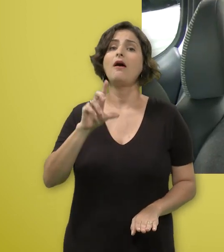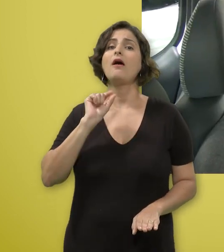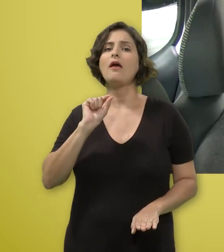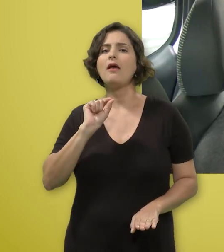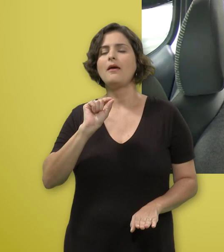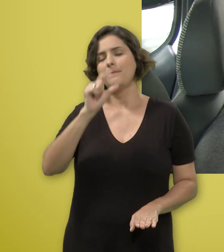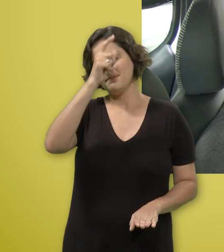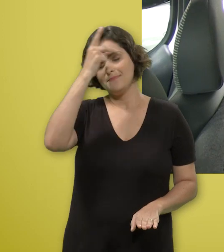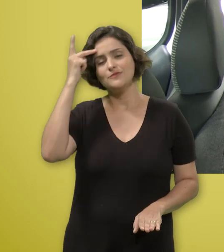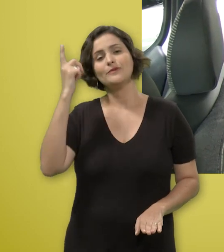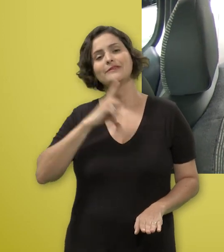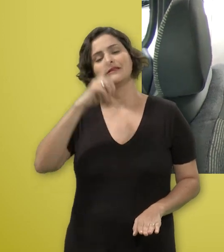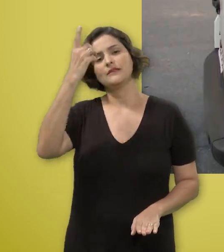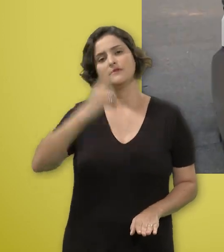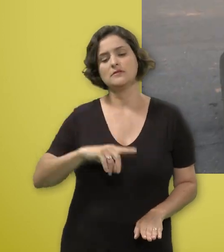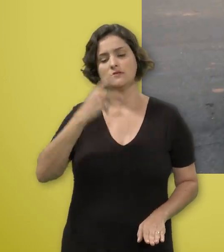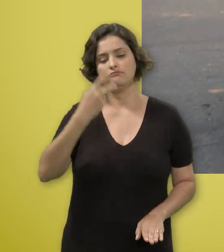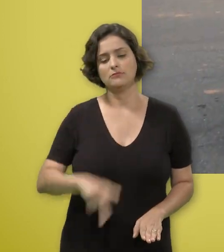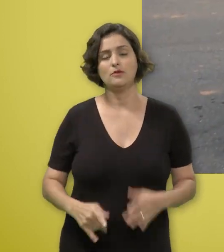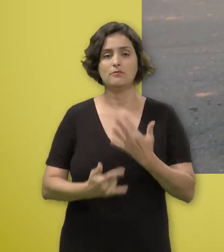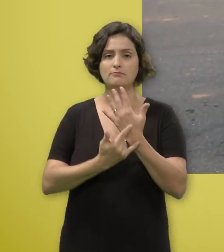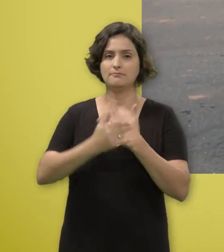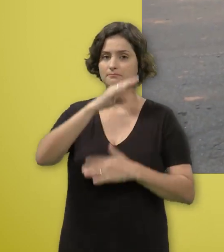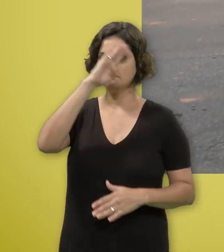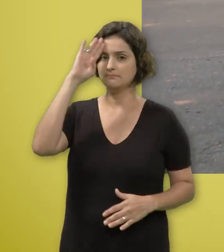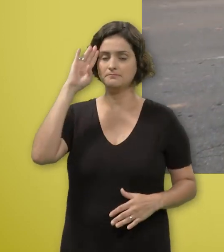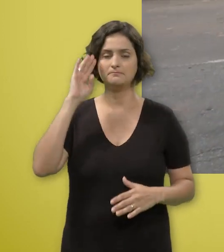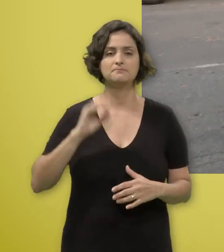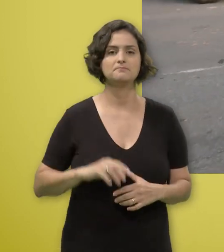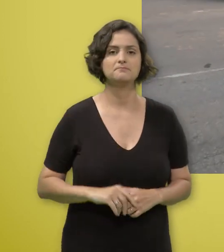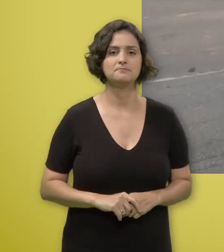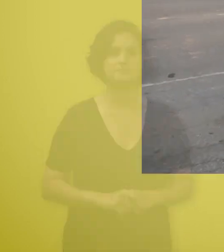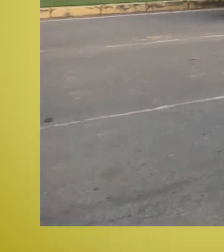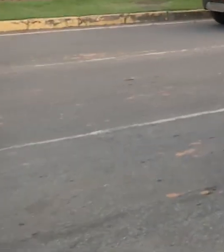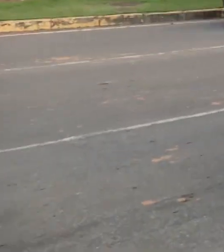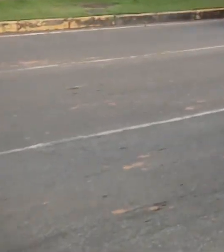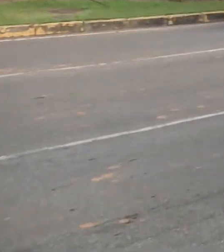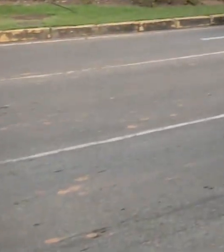em que transporta as pessoas com deficiência dentro do campus Pampulha.